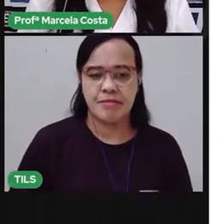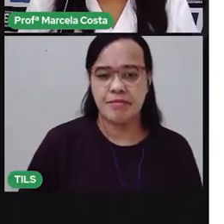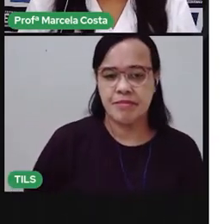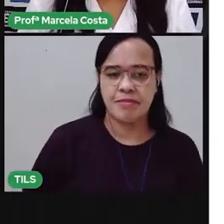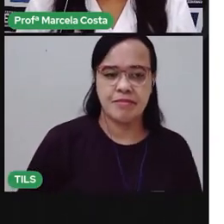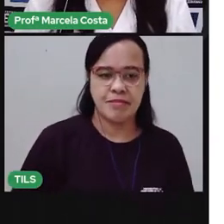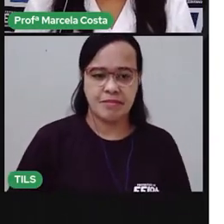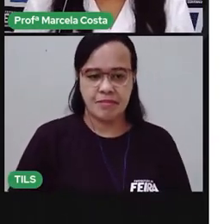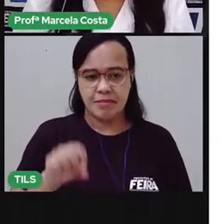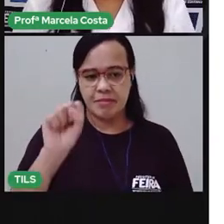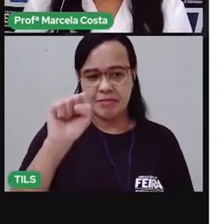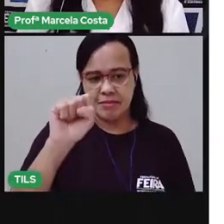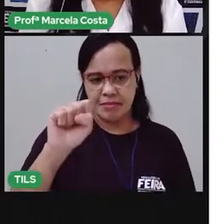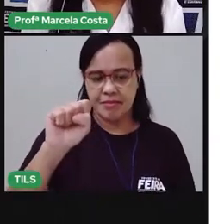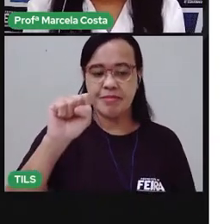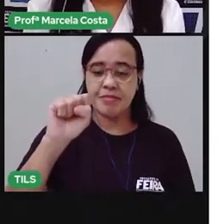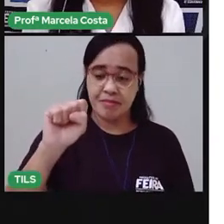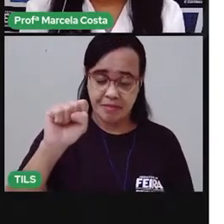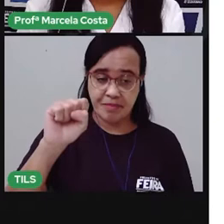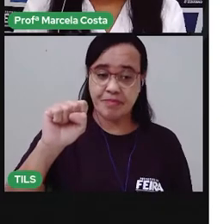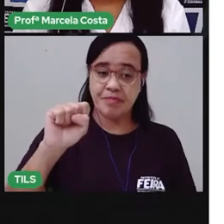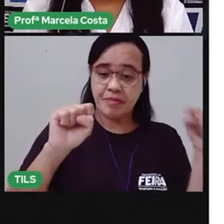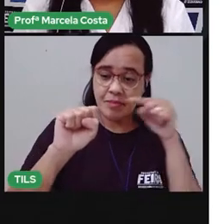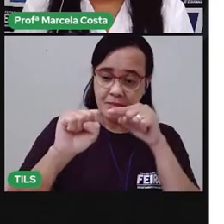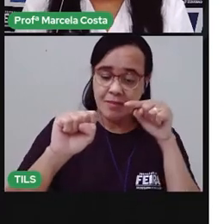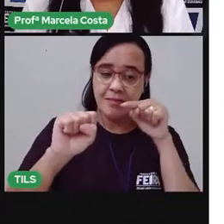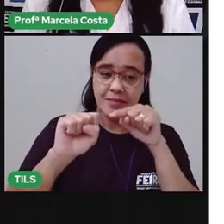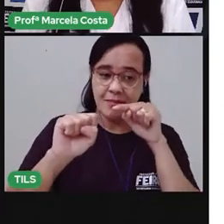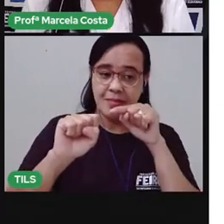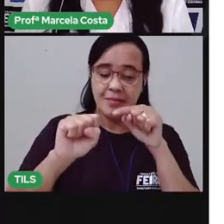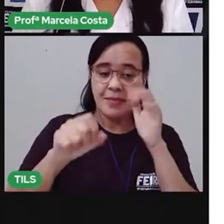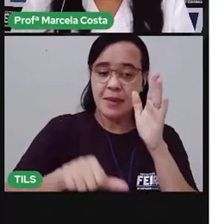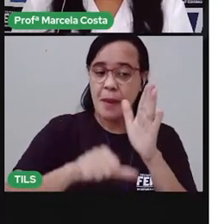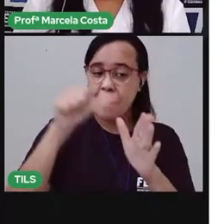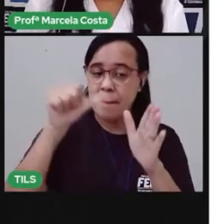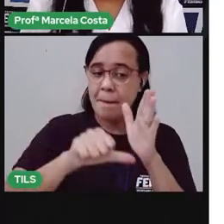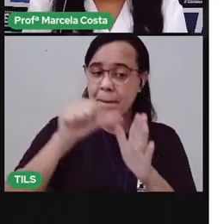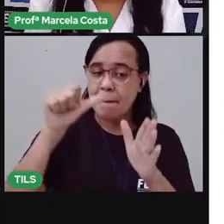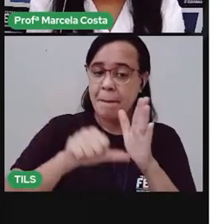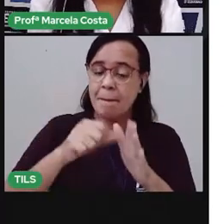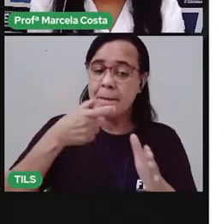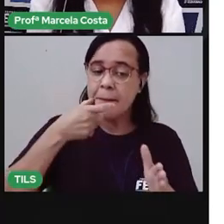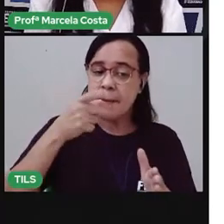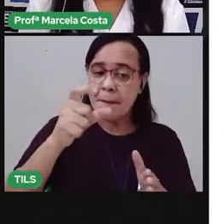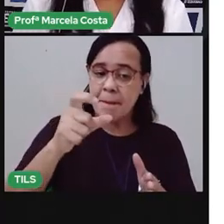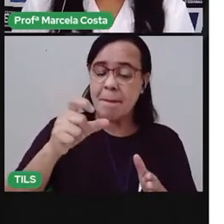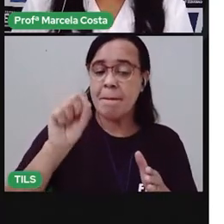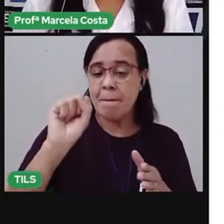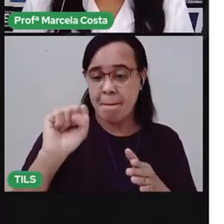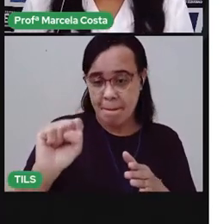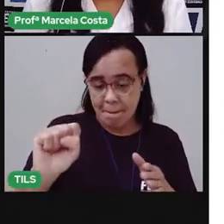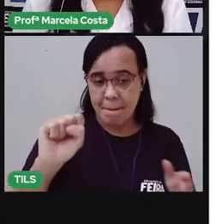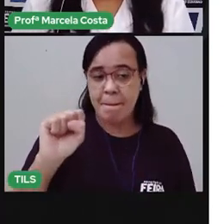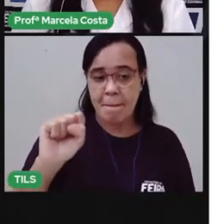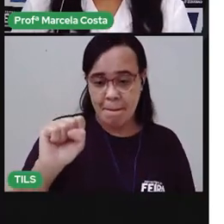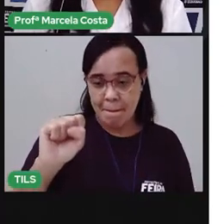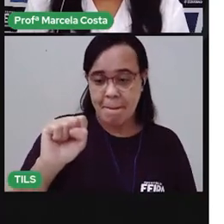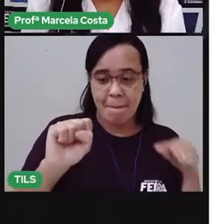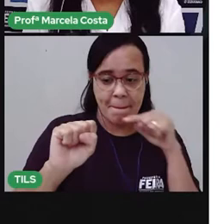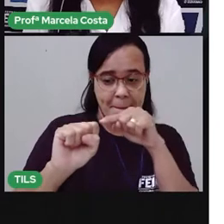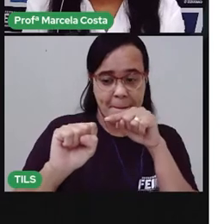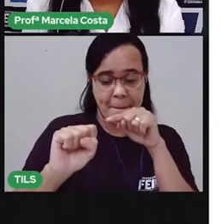É o som da letra S, não é isso? A primeira letra da palavra sapato é o S.